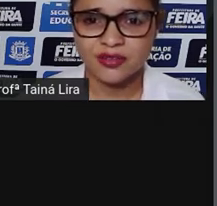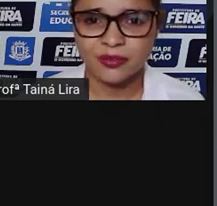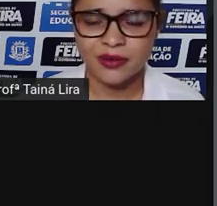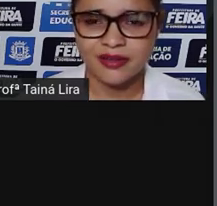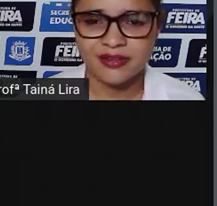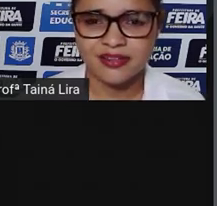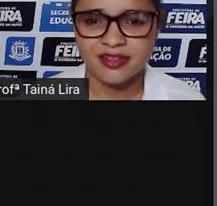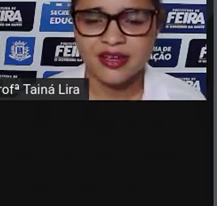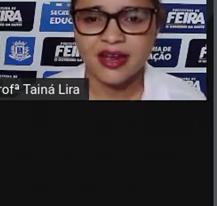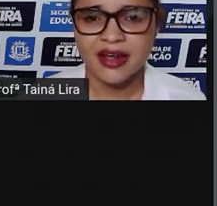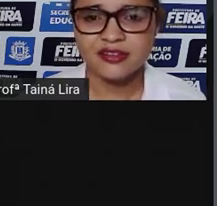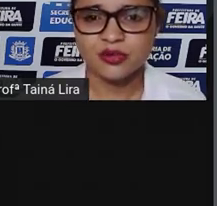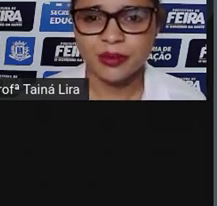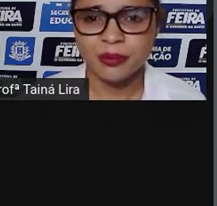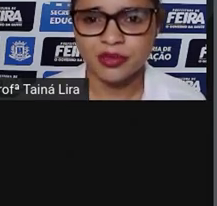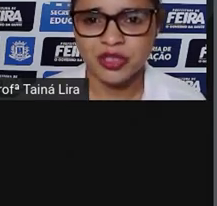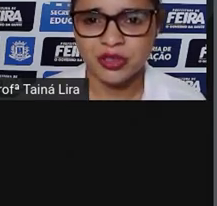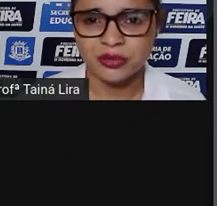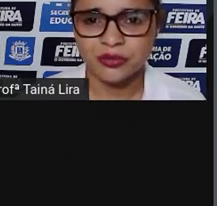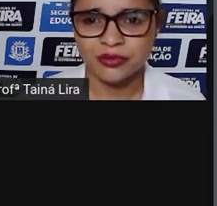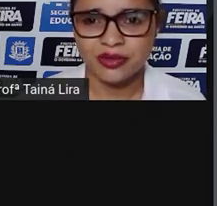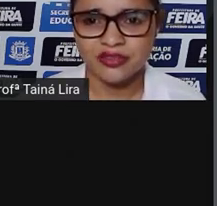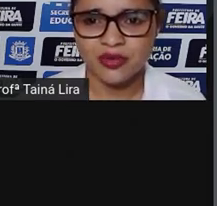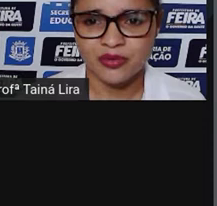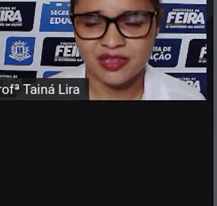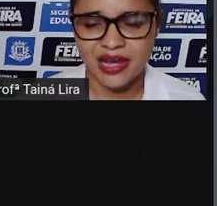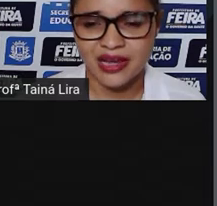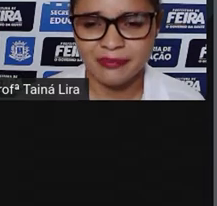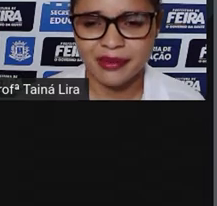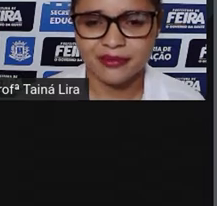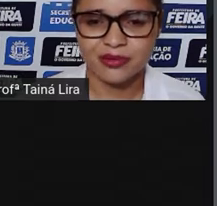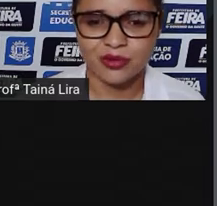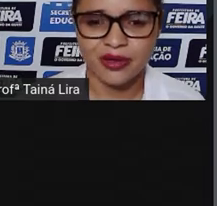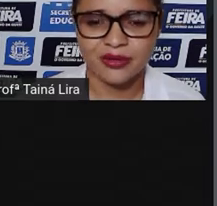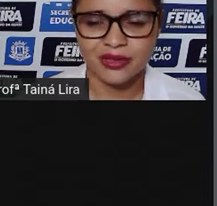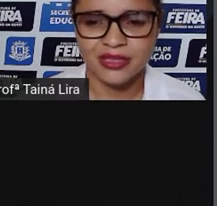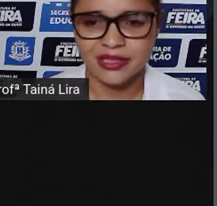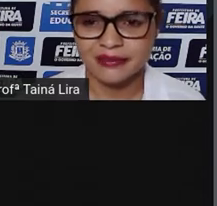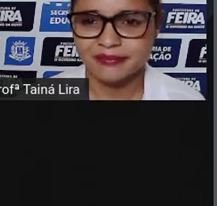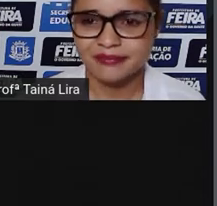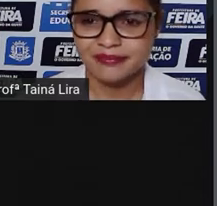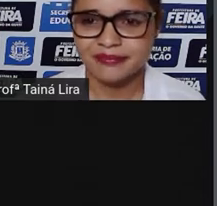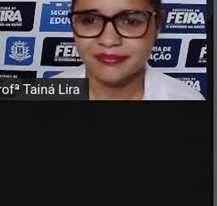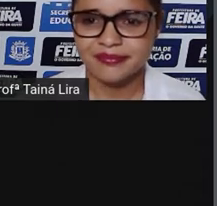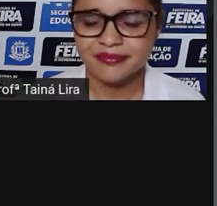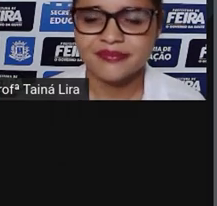teatros do país. É super bonito, nós vamos lá? Perguntou Carolina.